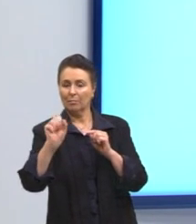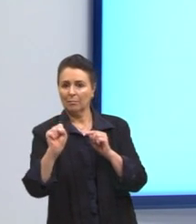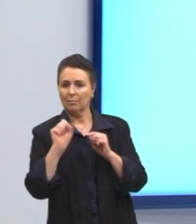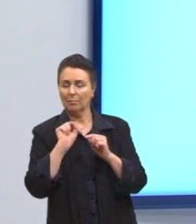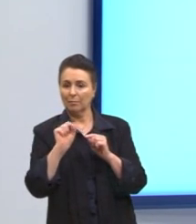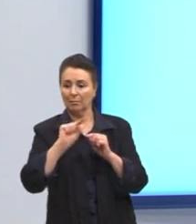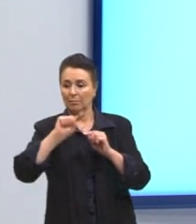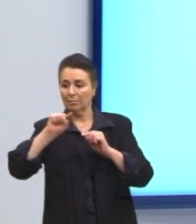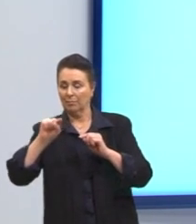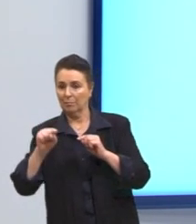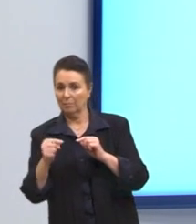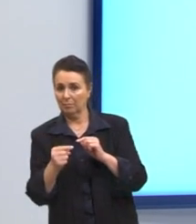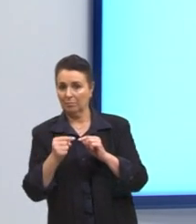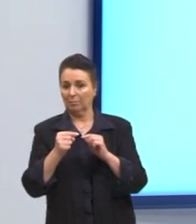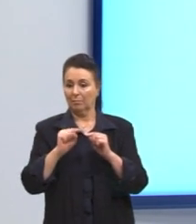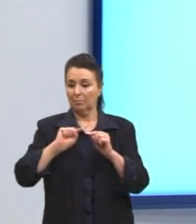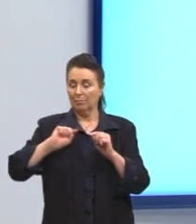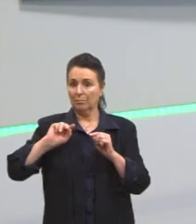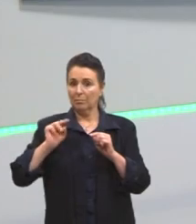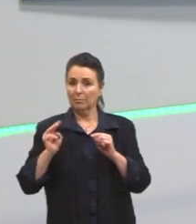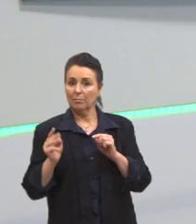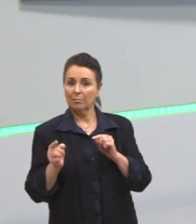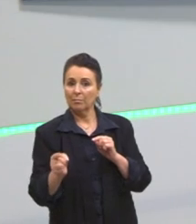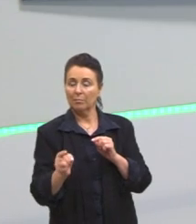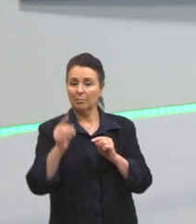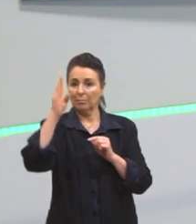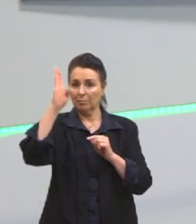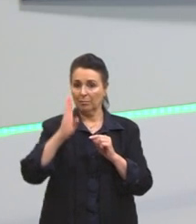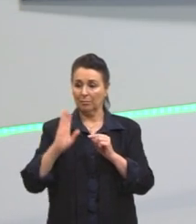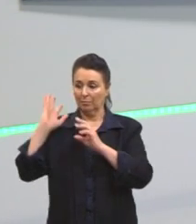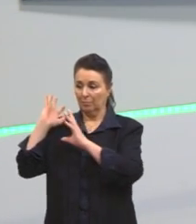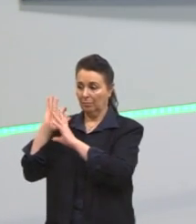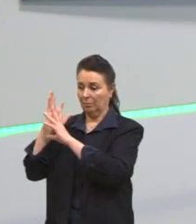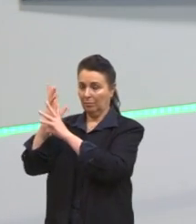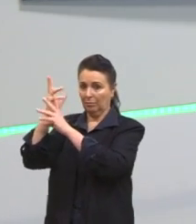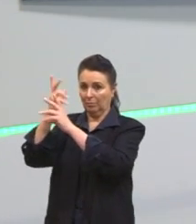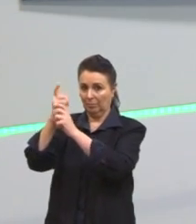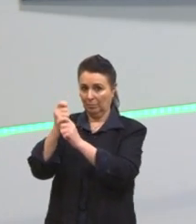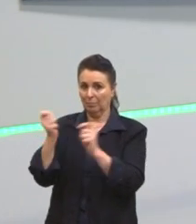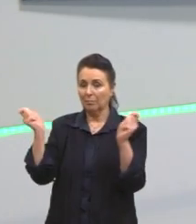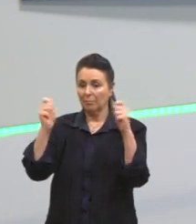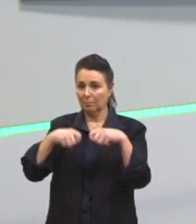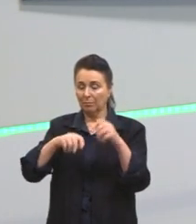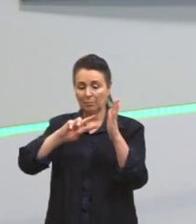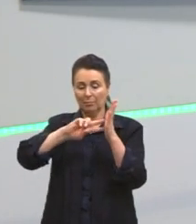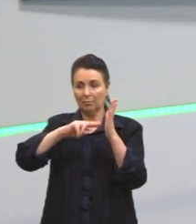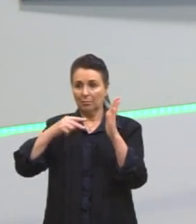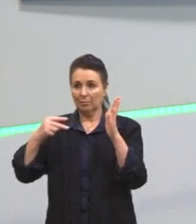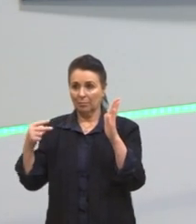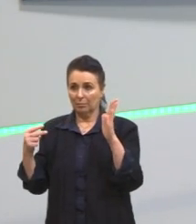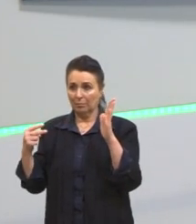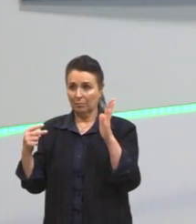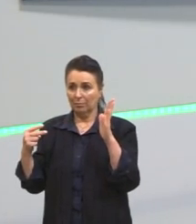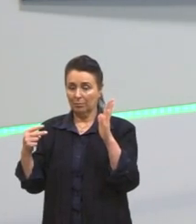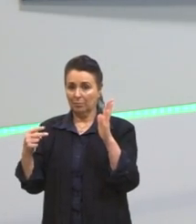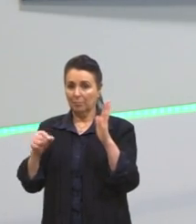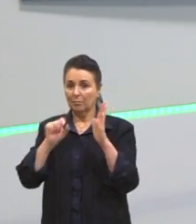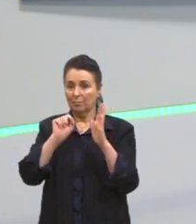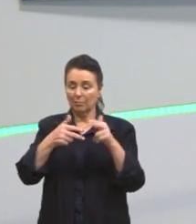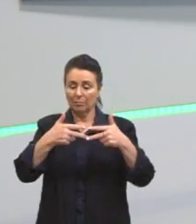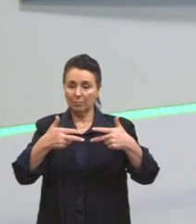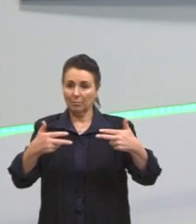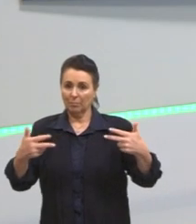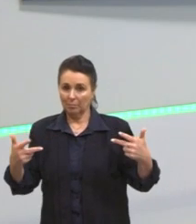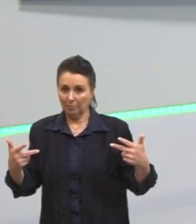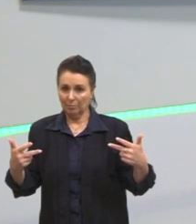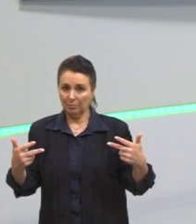vírgula de novo. Eu estou fazendo uma retomada através dessa possibilidade interpretativa que este elemento